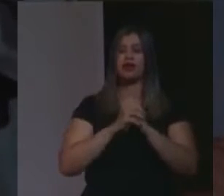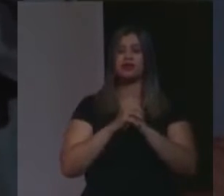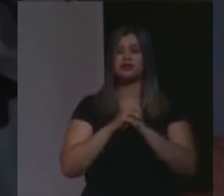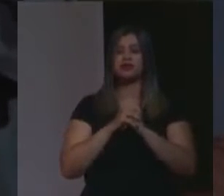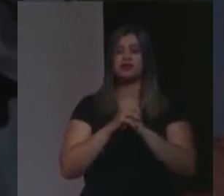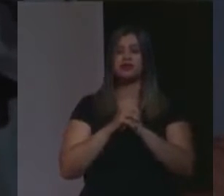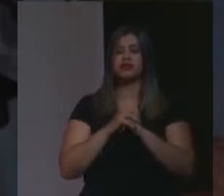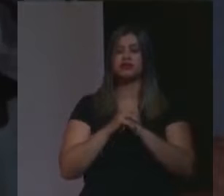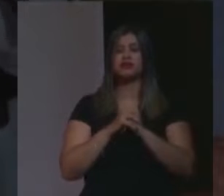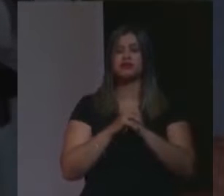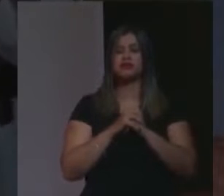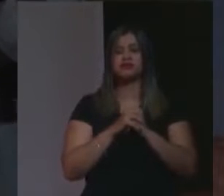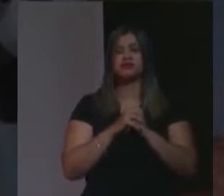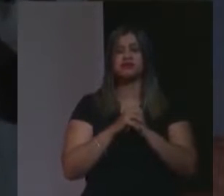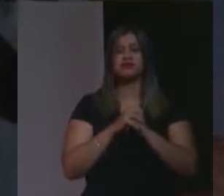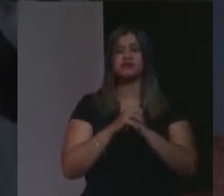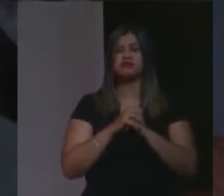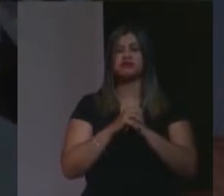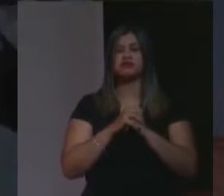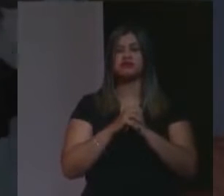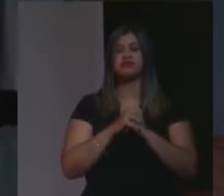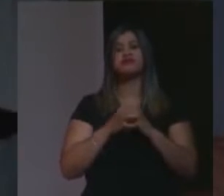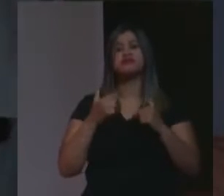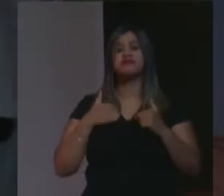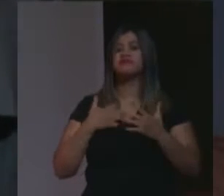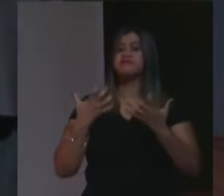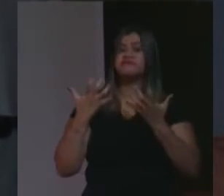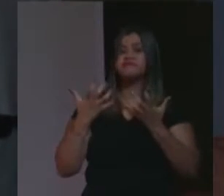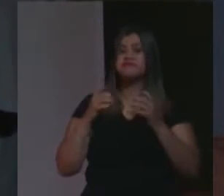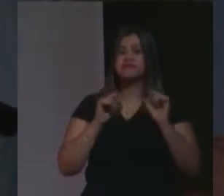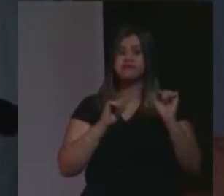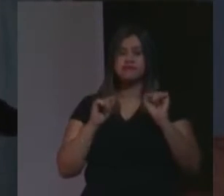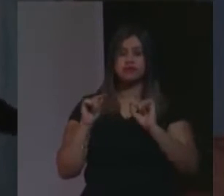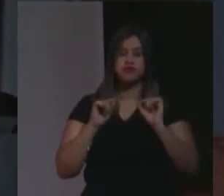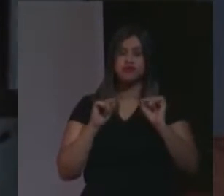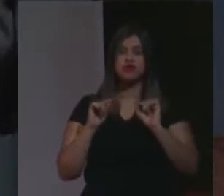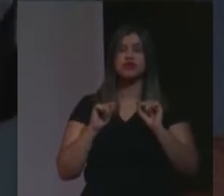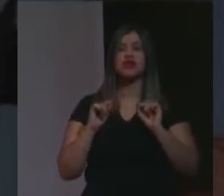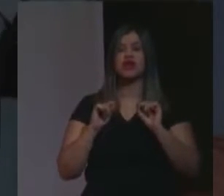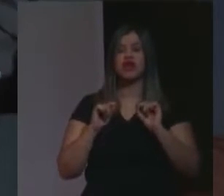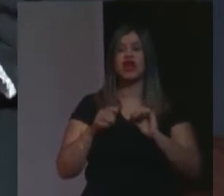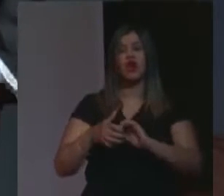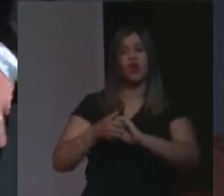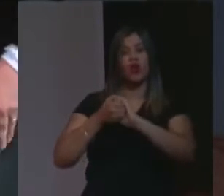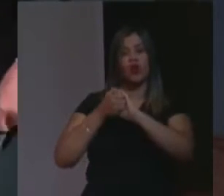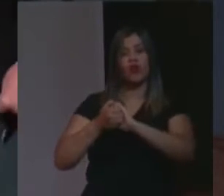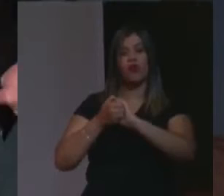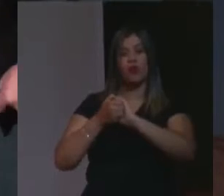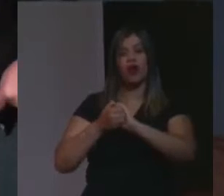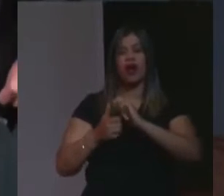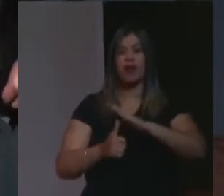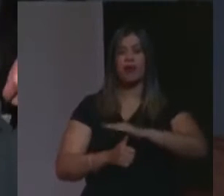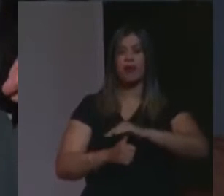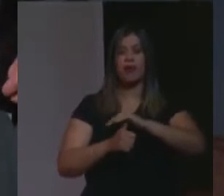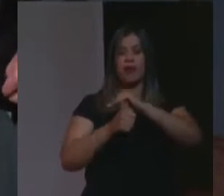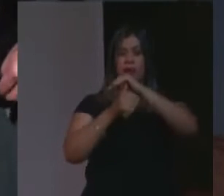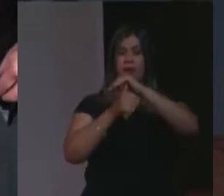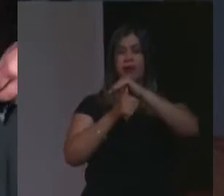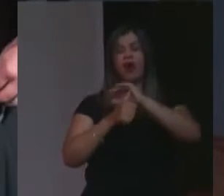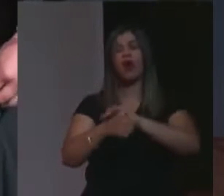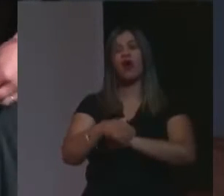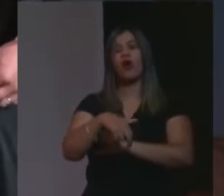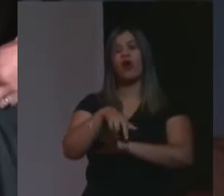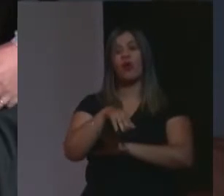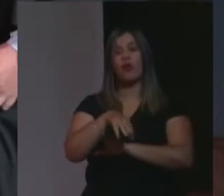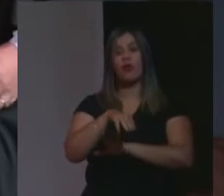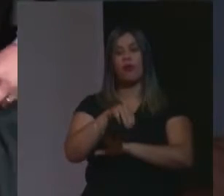brasileiro nesse momento. Eu quero aqui fazer um cumprimento à pró-reitora da PUC, Mônica Mello,